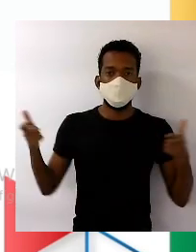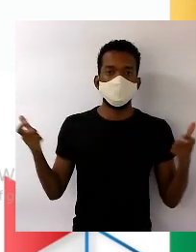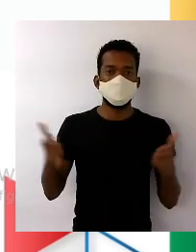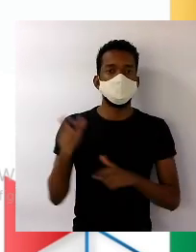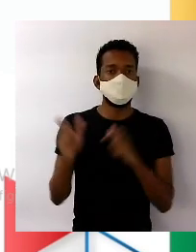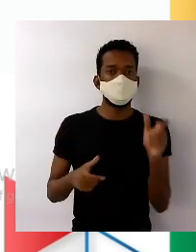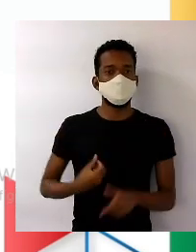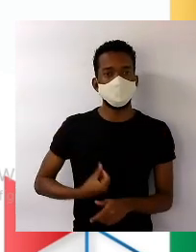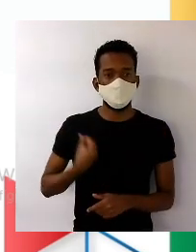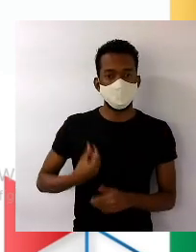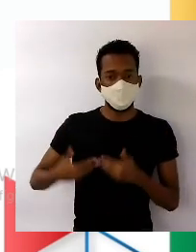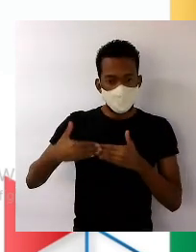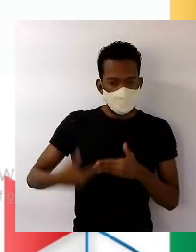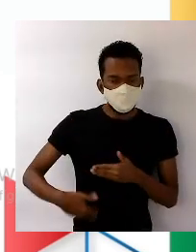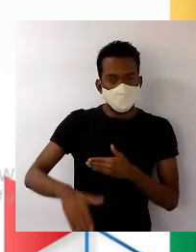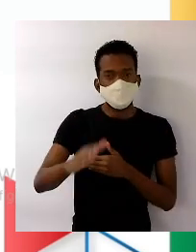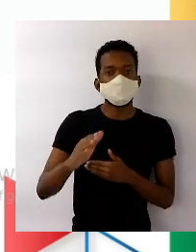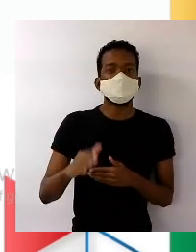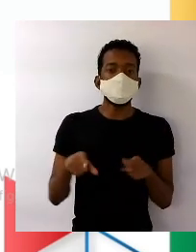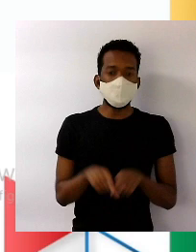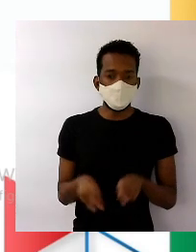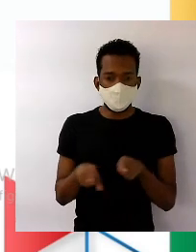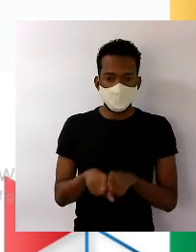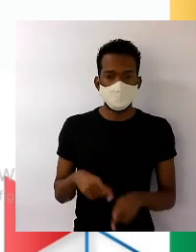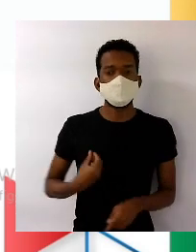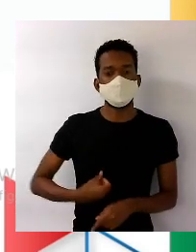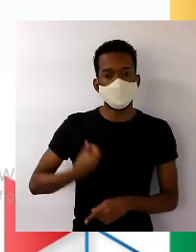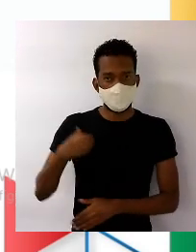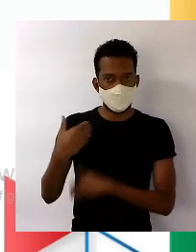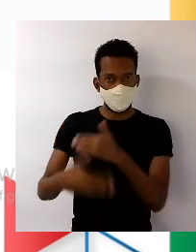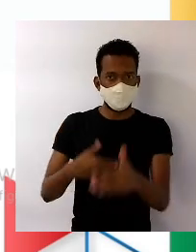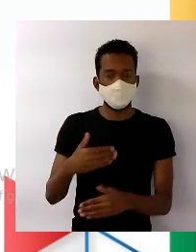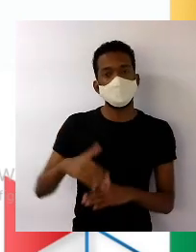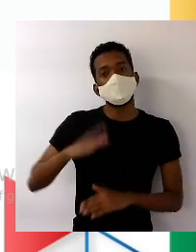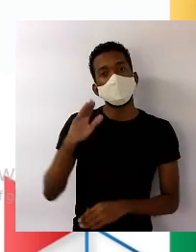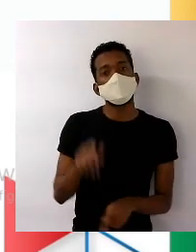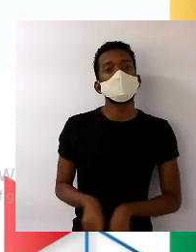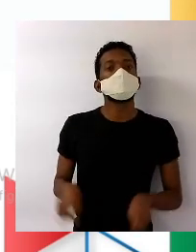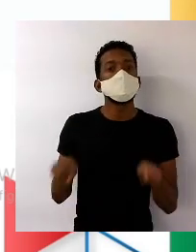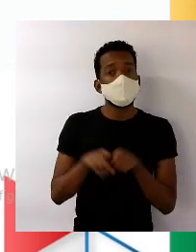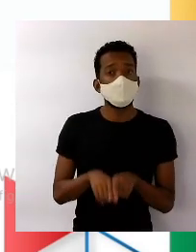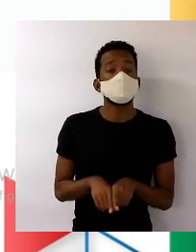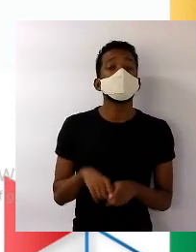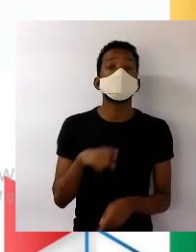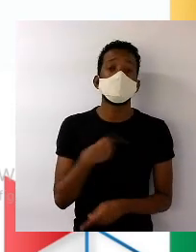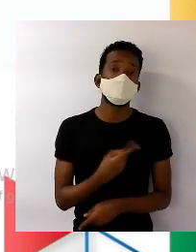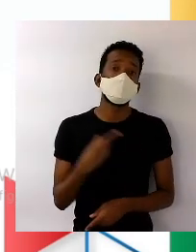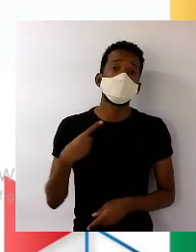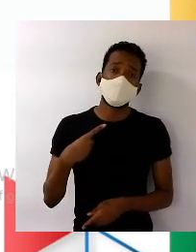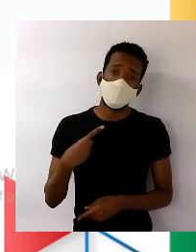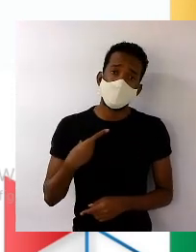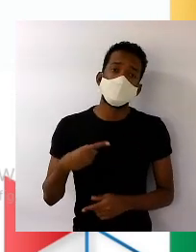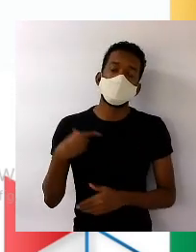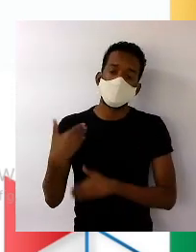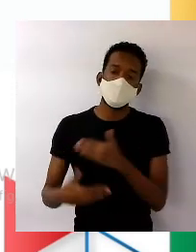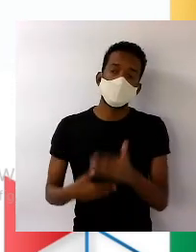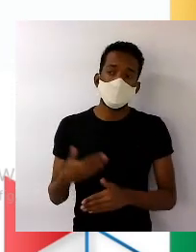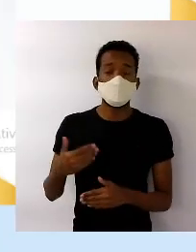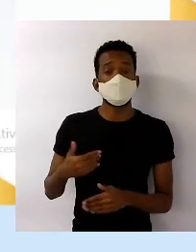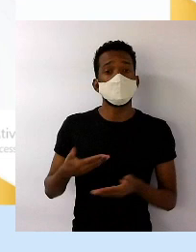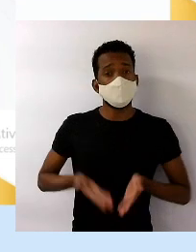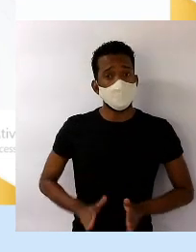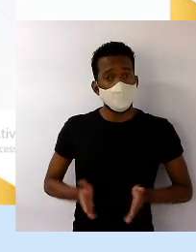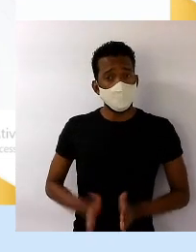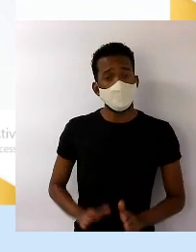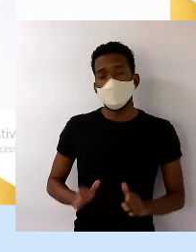sua expectativa de vida, conseguindo viverem mais, e por isso, tendo essa faixa, a fecundidade, ela foi